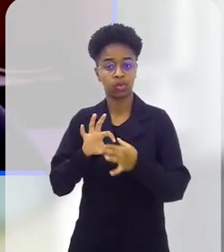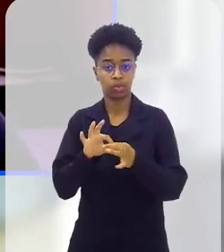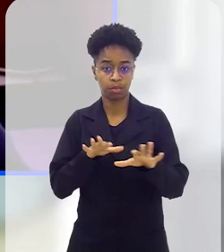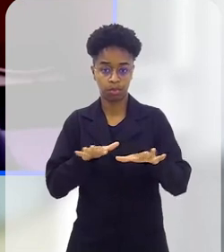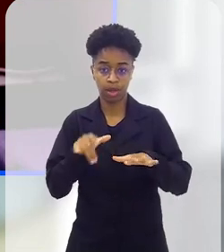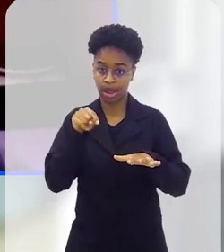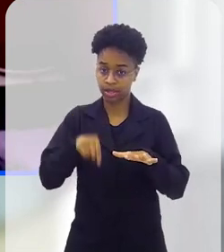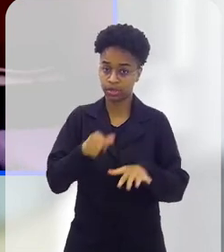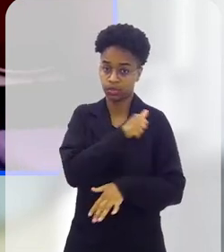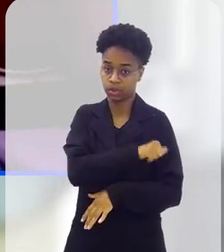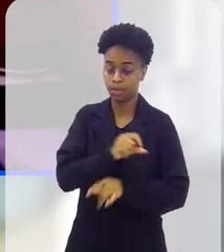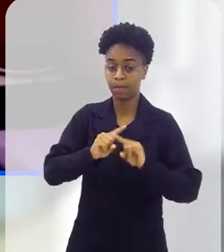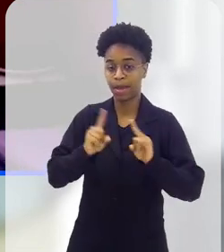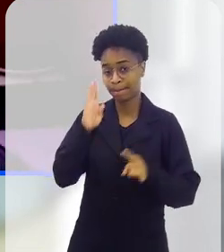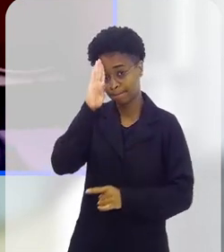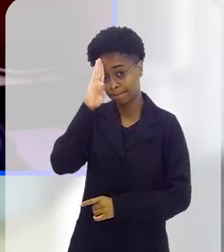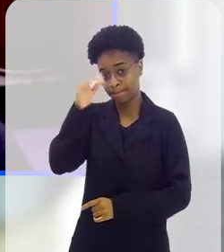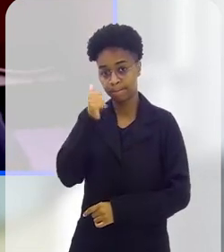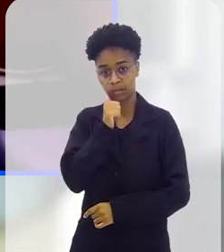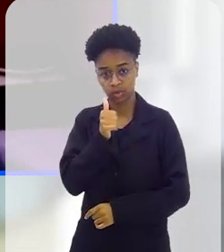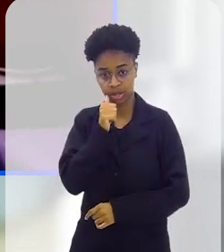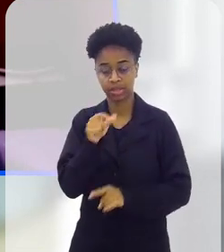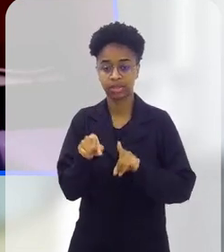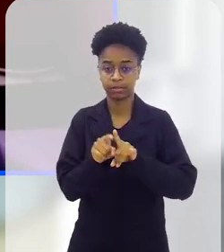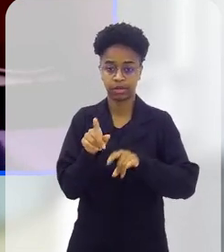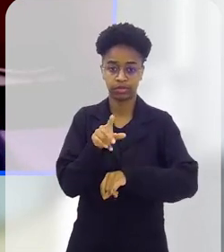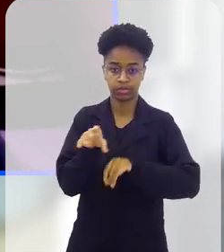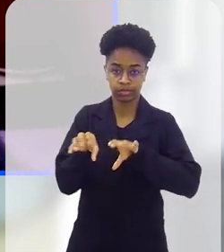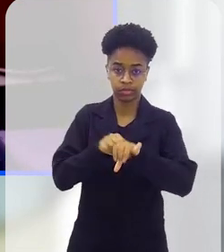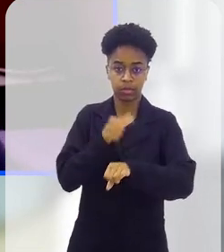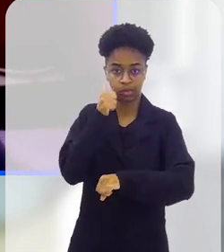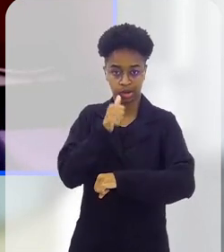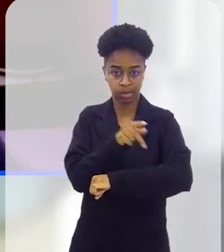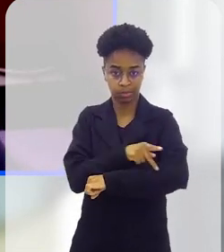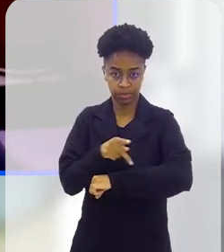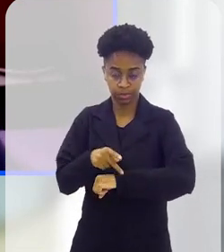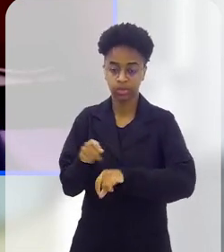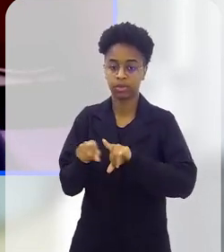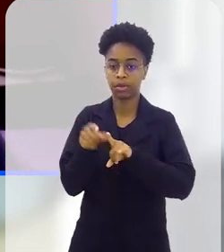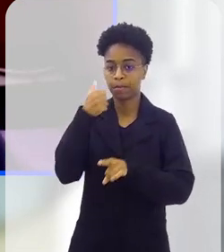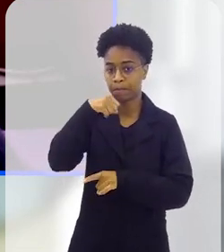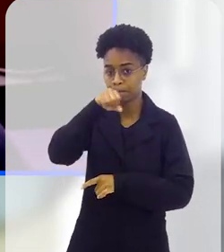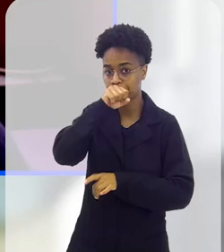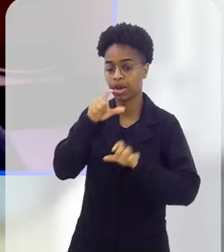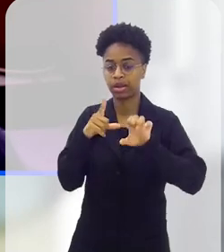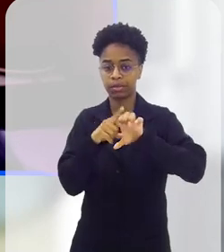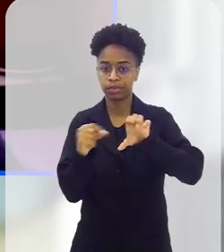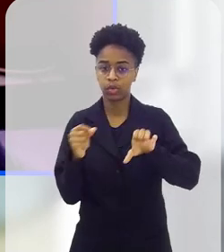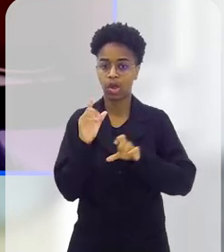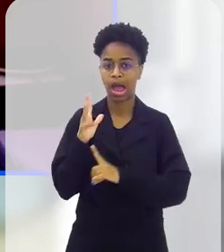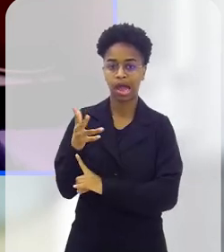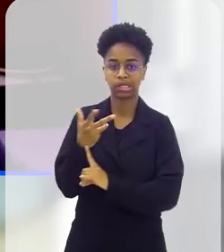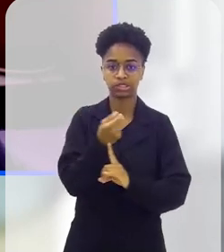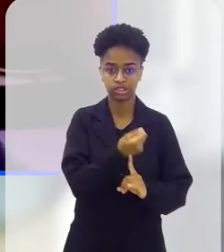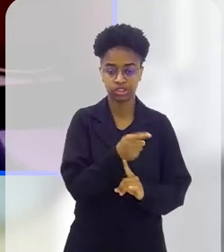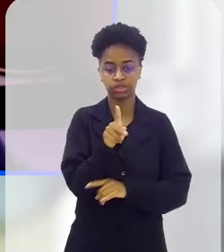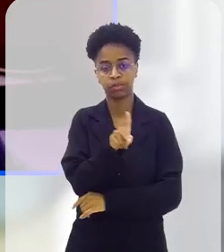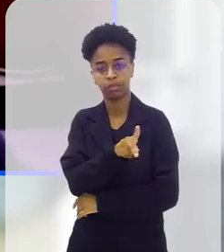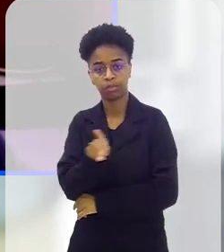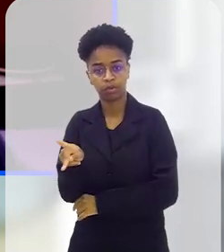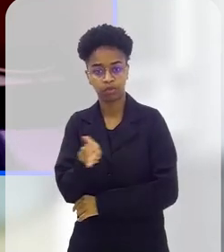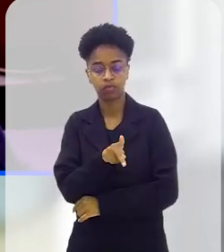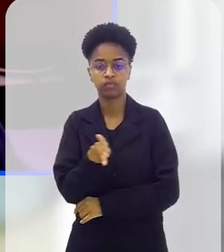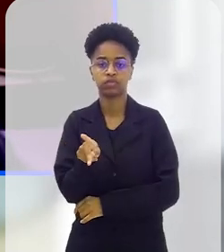ligado ao movimento aqui no Rio, mas sobretudo, mulheres, pedagogas, mães, empreendedoras, artistas,